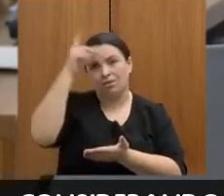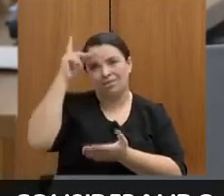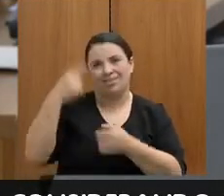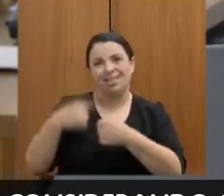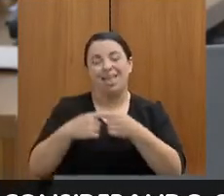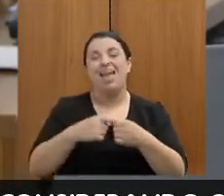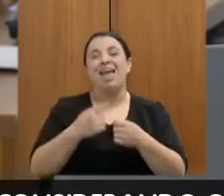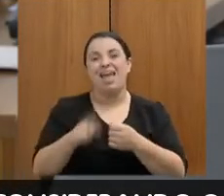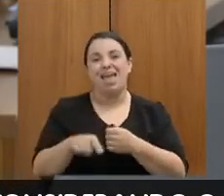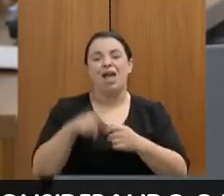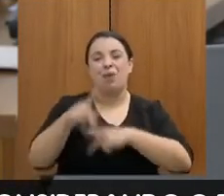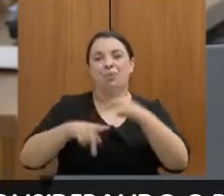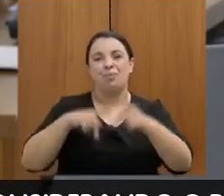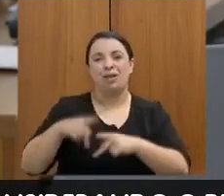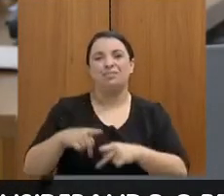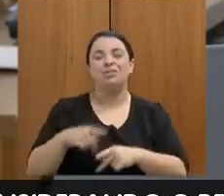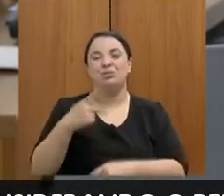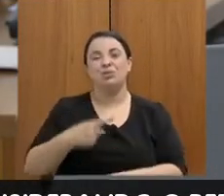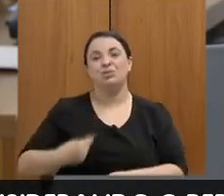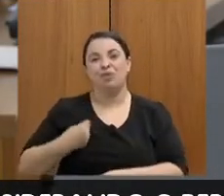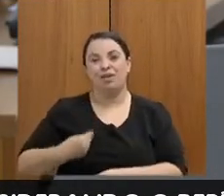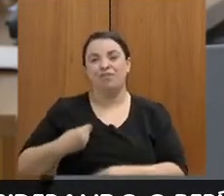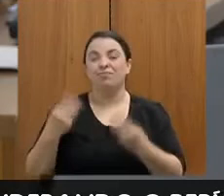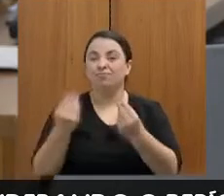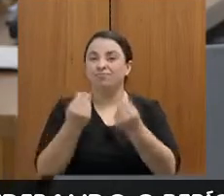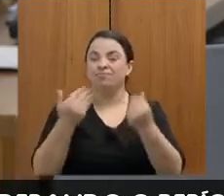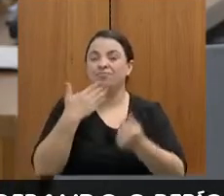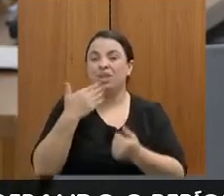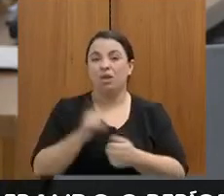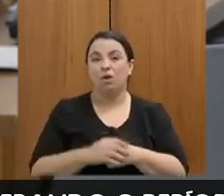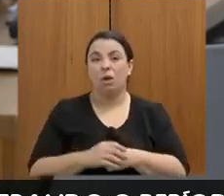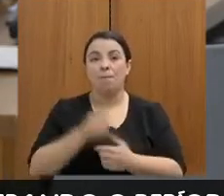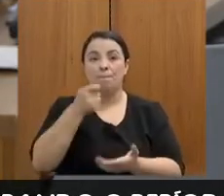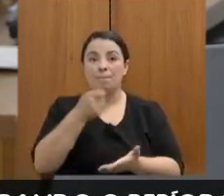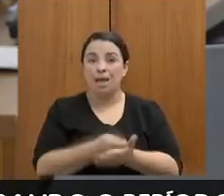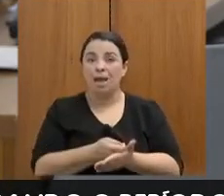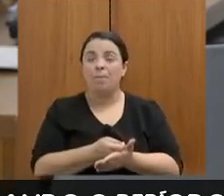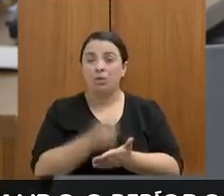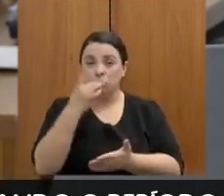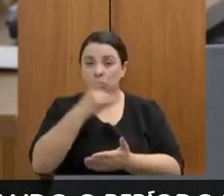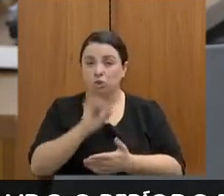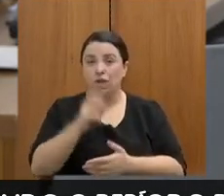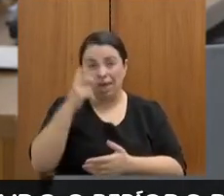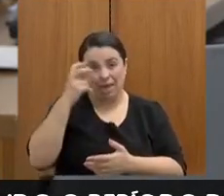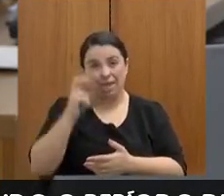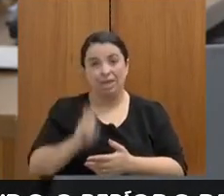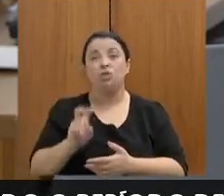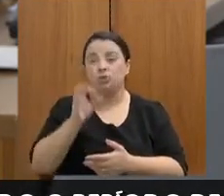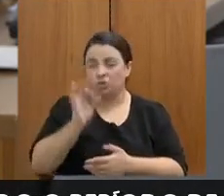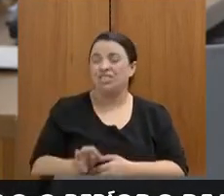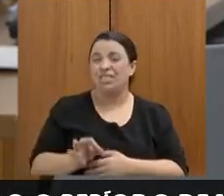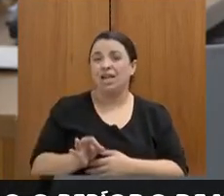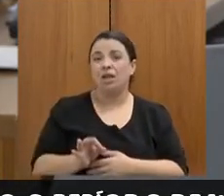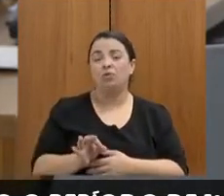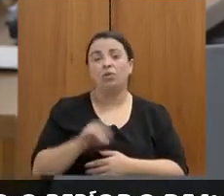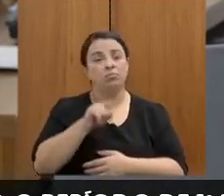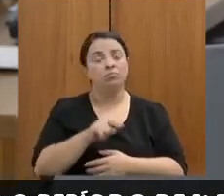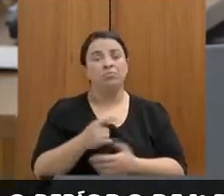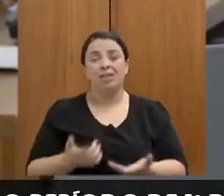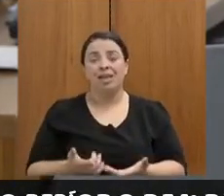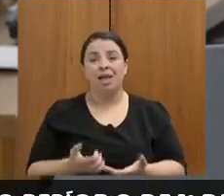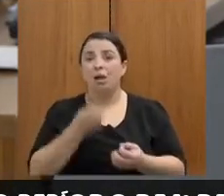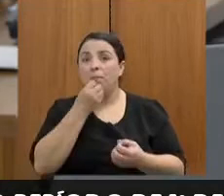população. Pargamento dos servidores no quinto dia útil, fazer com que os servidores não tenham que esperar um parcelamento